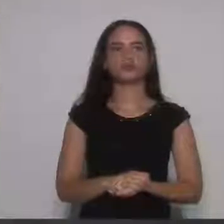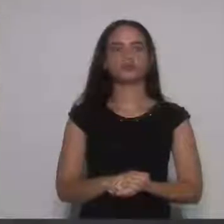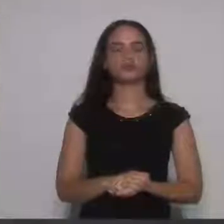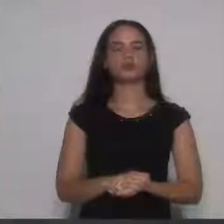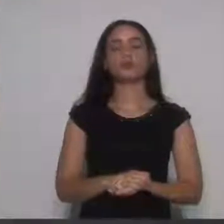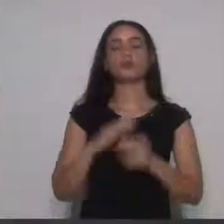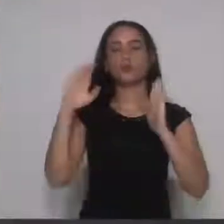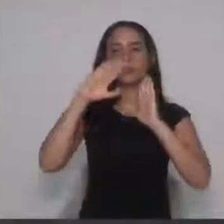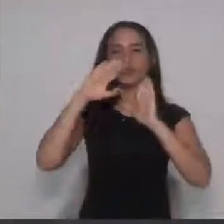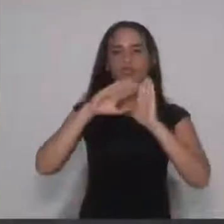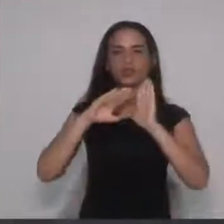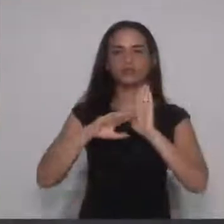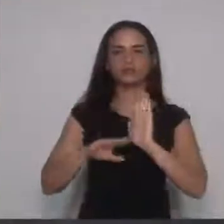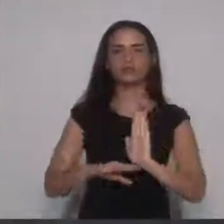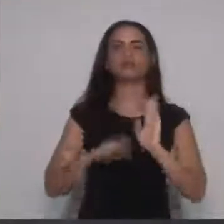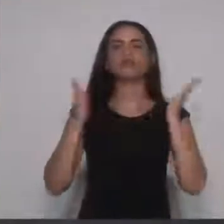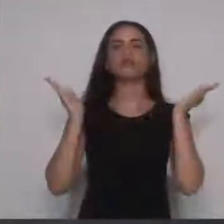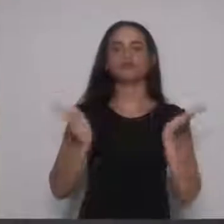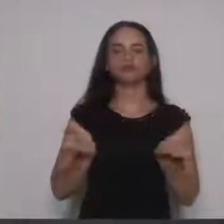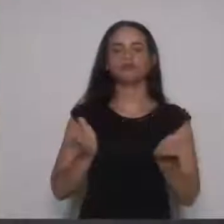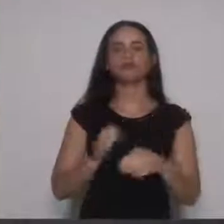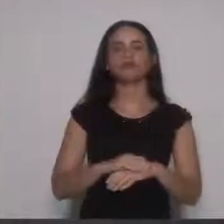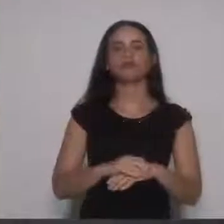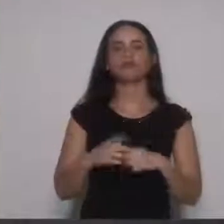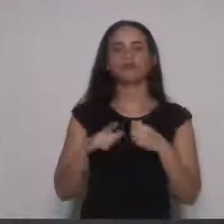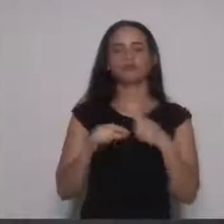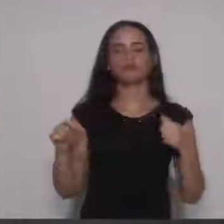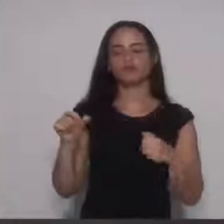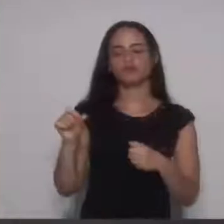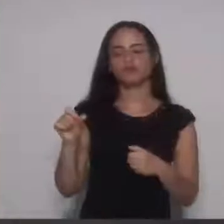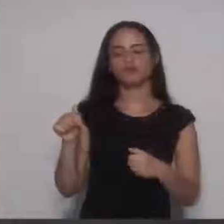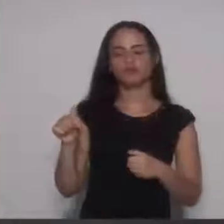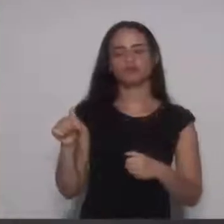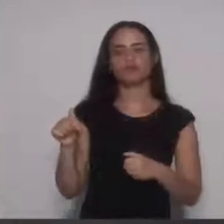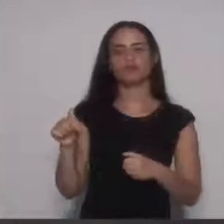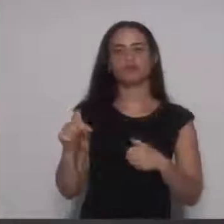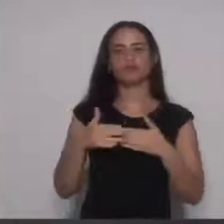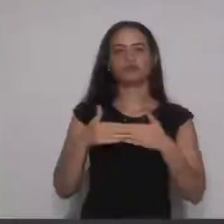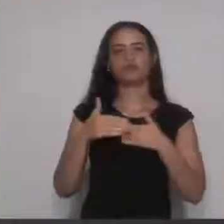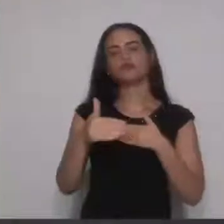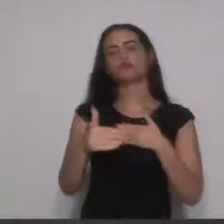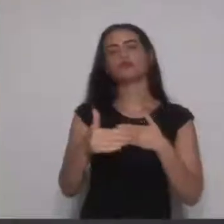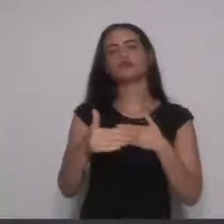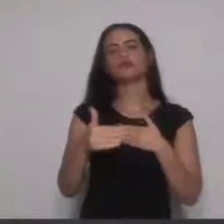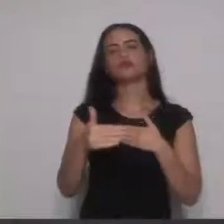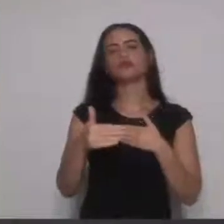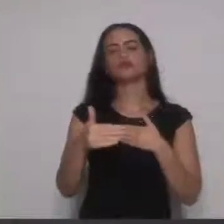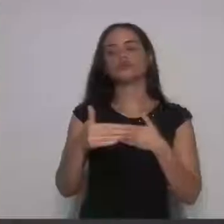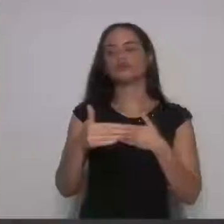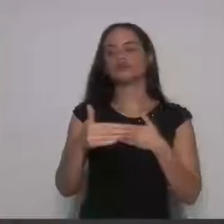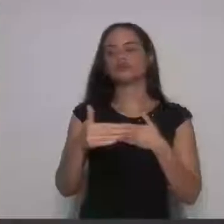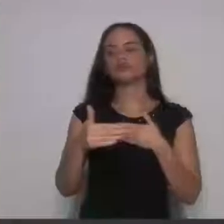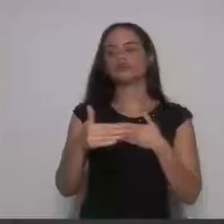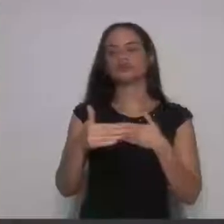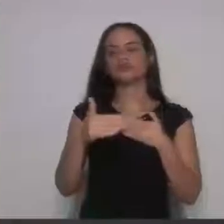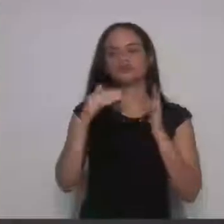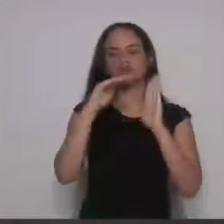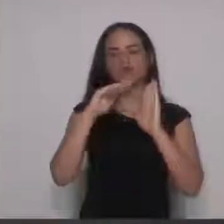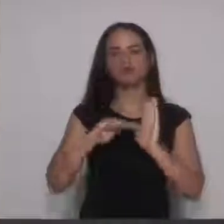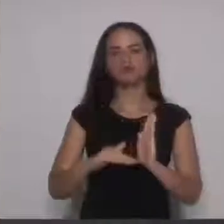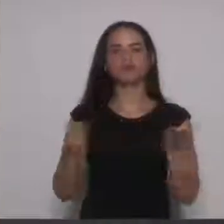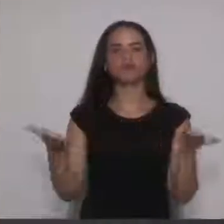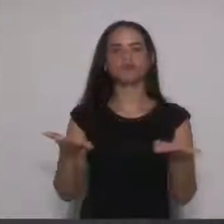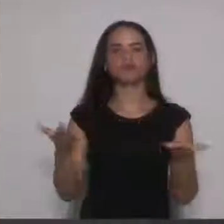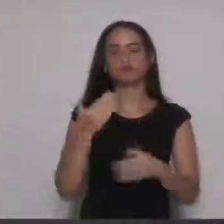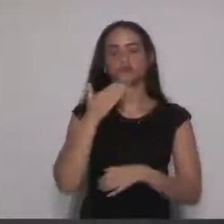Terminadas as matérias constantes no expediente, de acordo com artigo 97 do Regimento Interno, damos início à fase da ordem do dia. Solicito